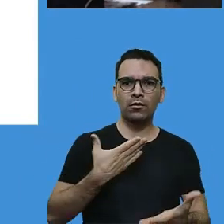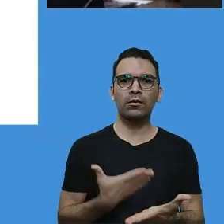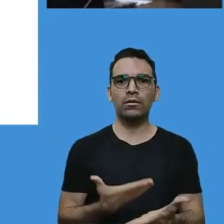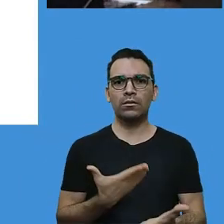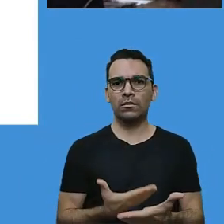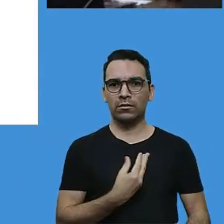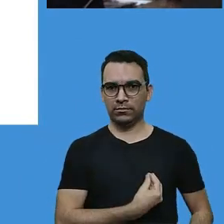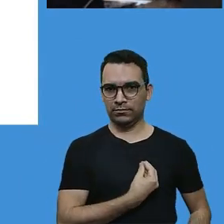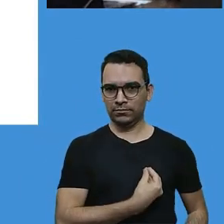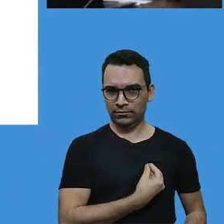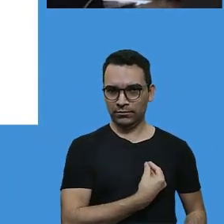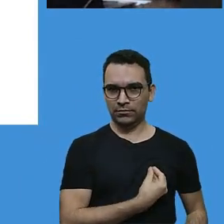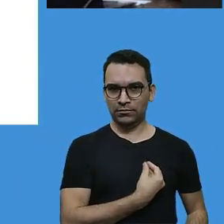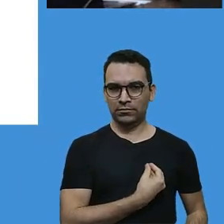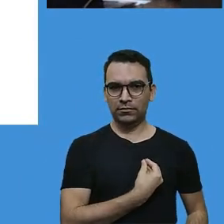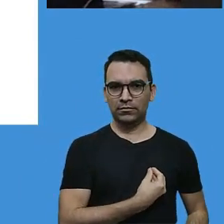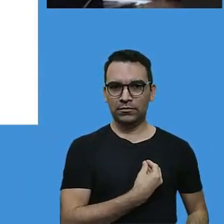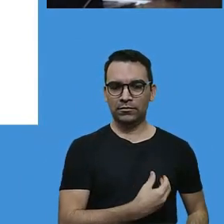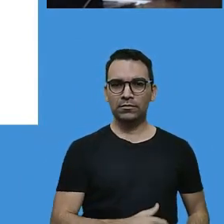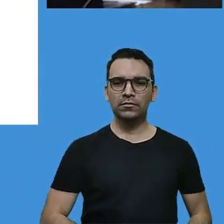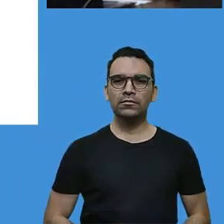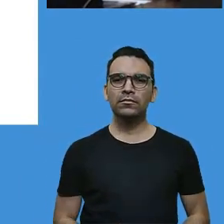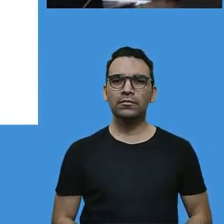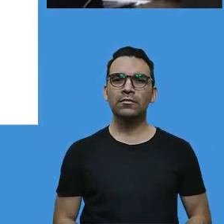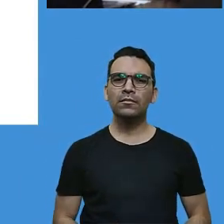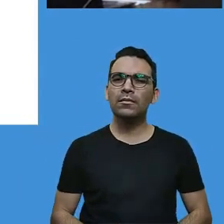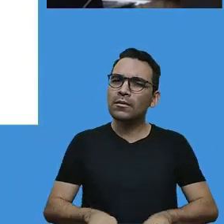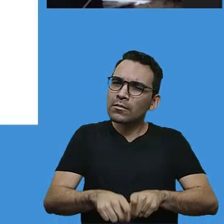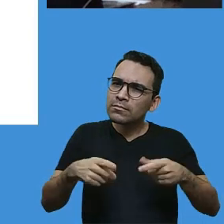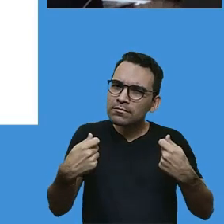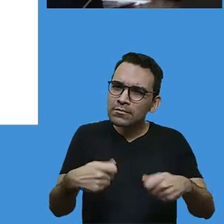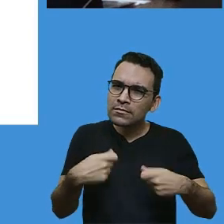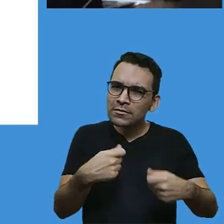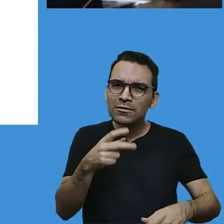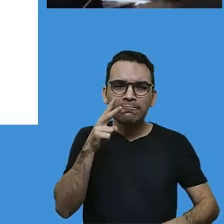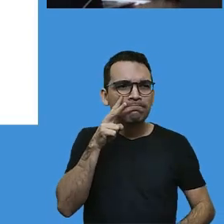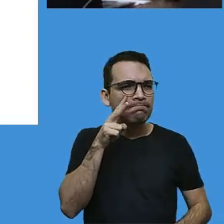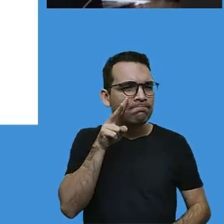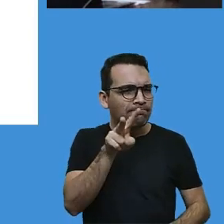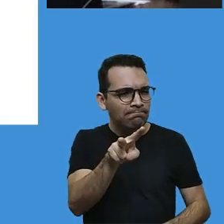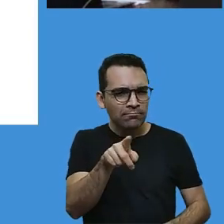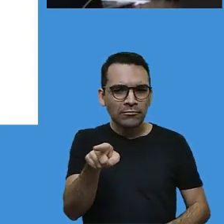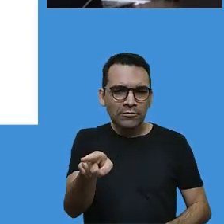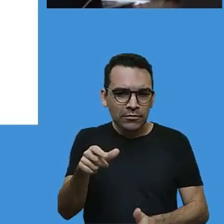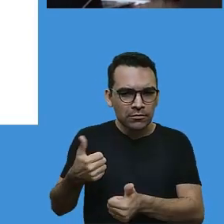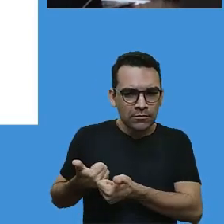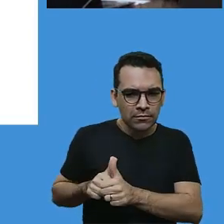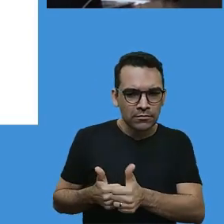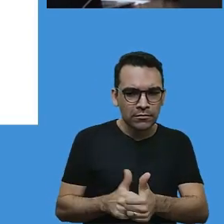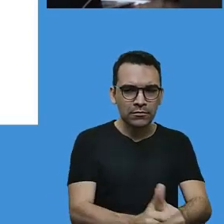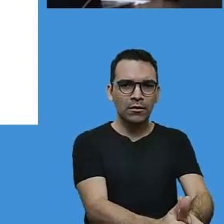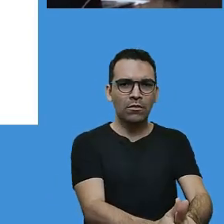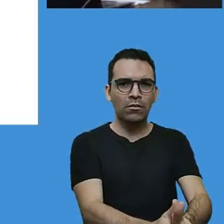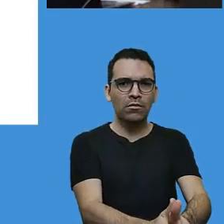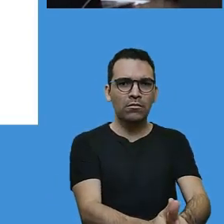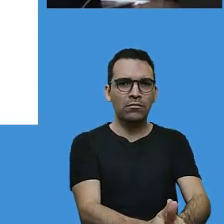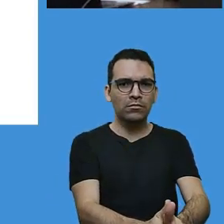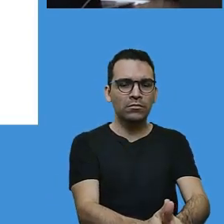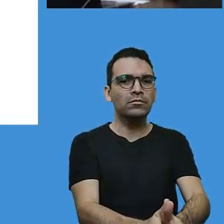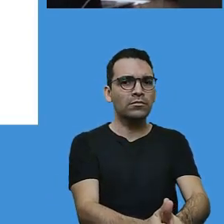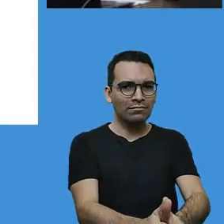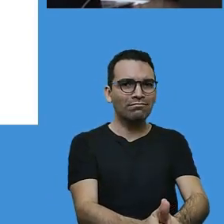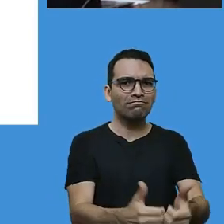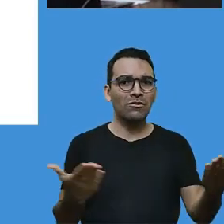presenciais e nós precisamos ter um olhar mais atento a tudo o que aconteceu